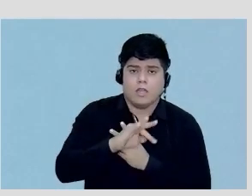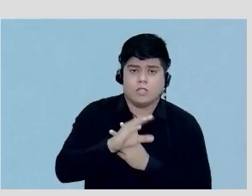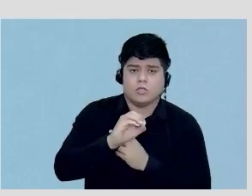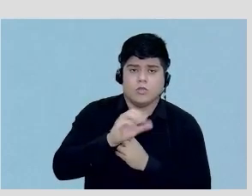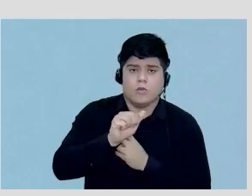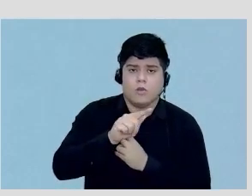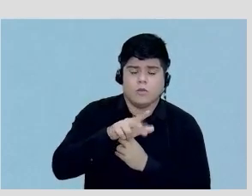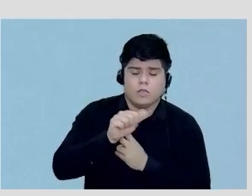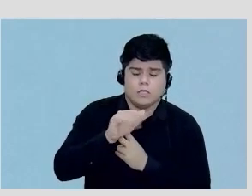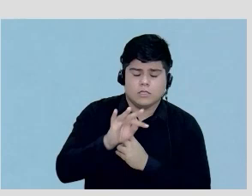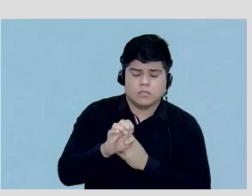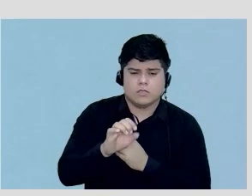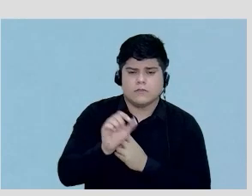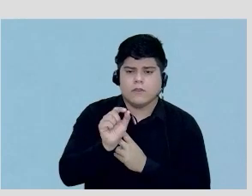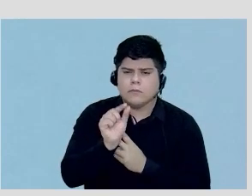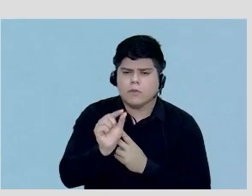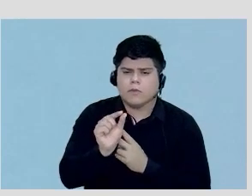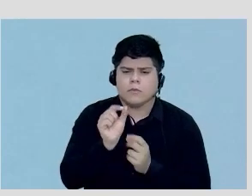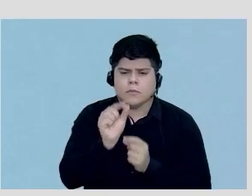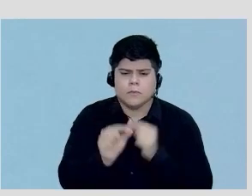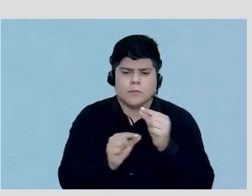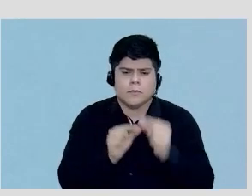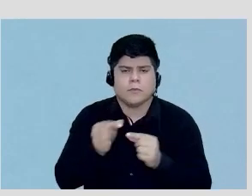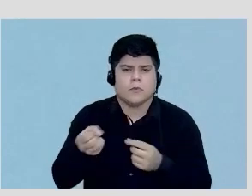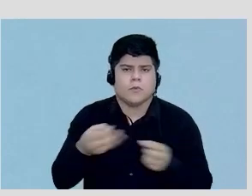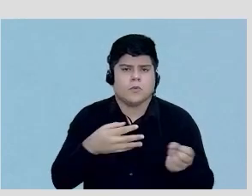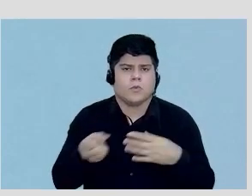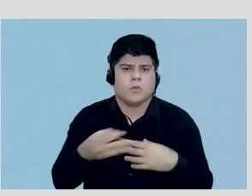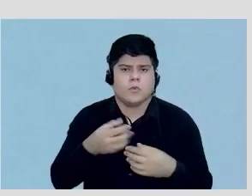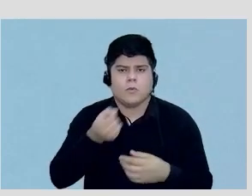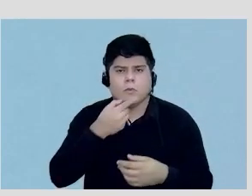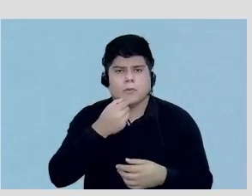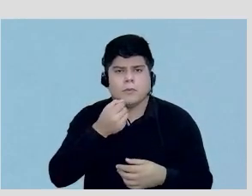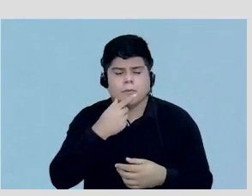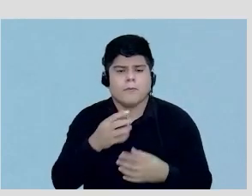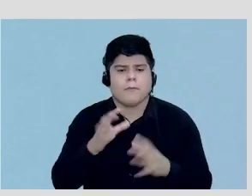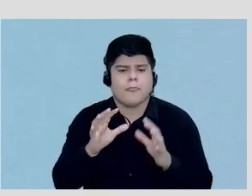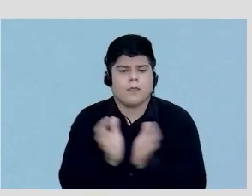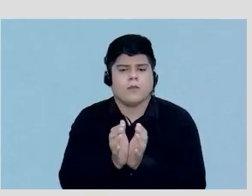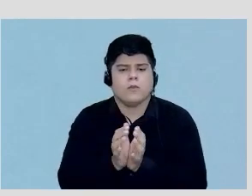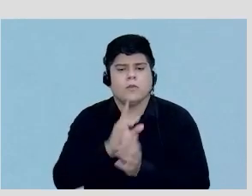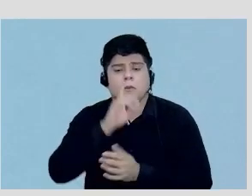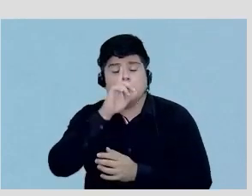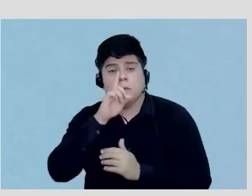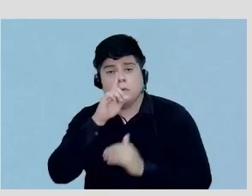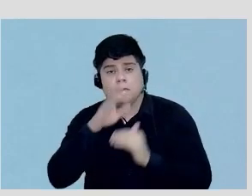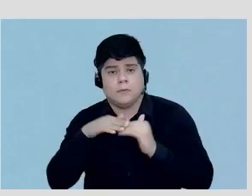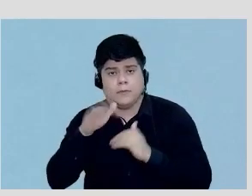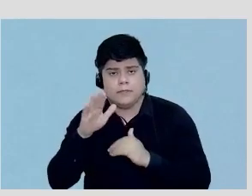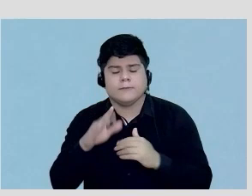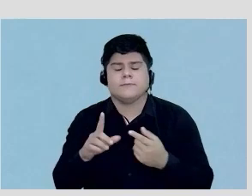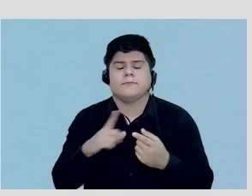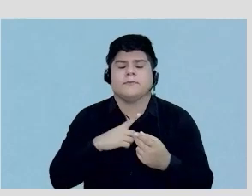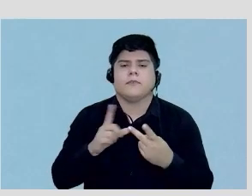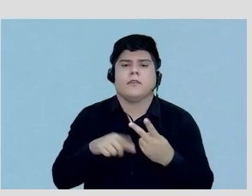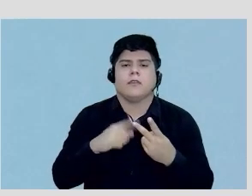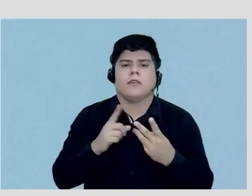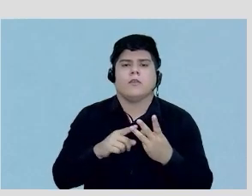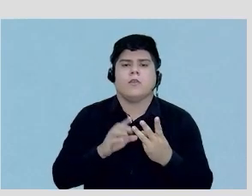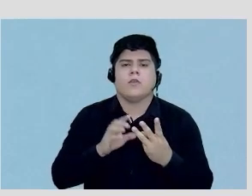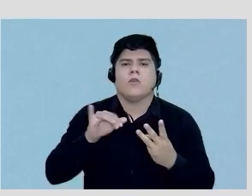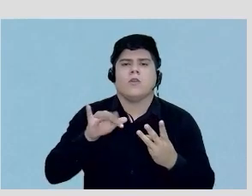utilizando pequenas doses dos novos anticoagulantes orais por grupo de alto risco nós temos o eixo